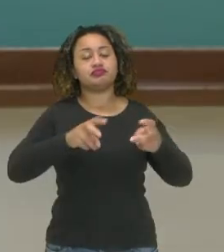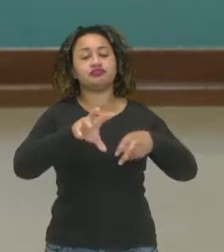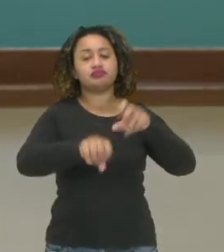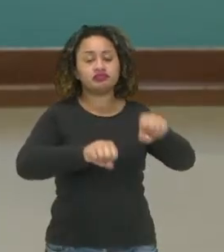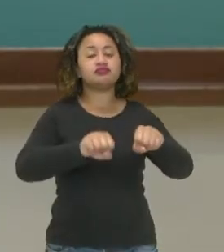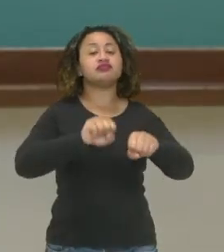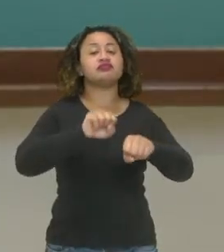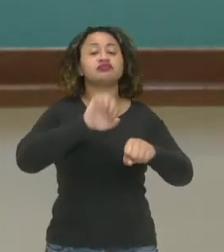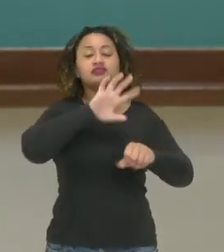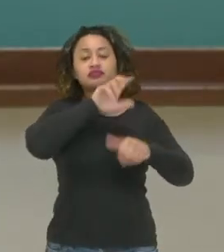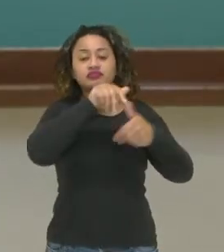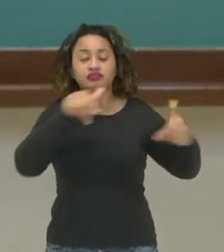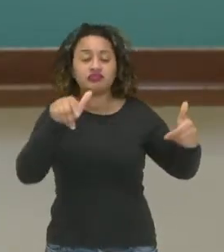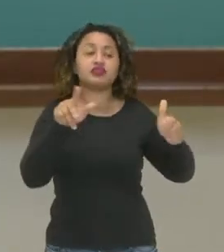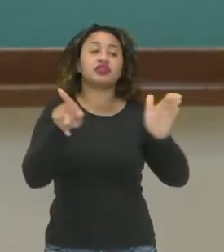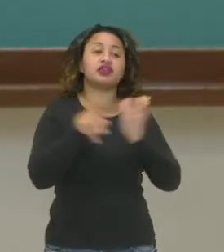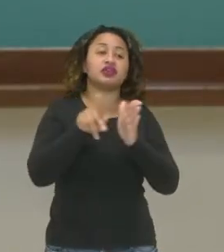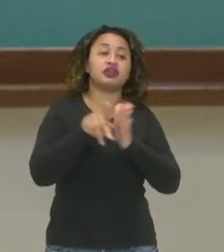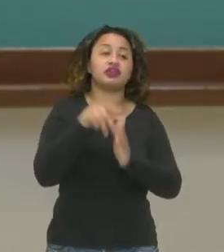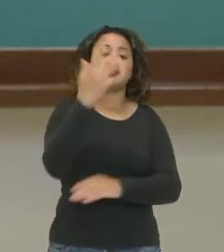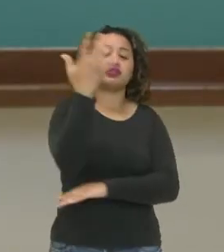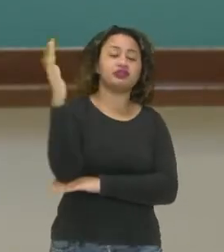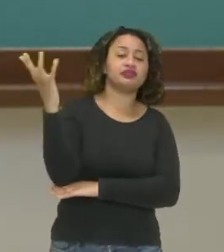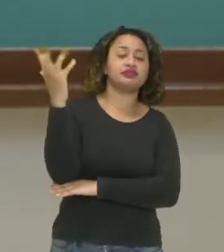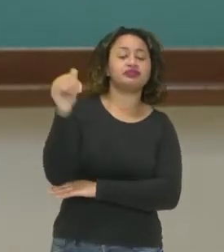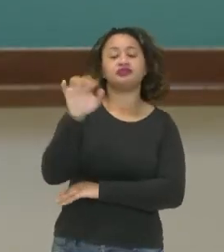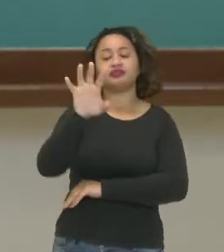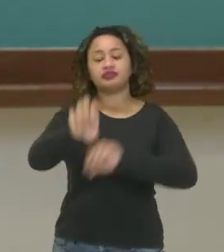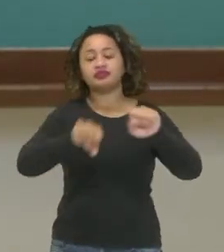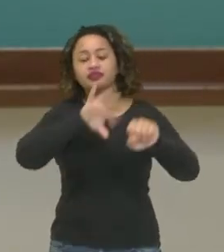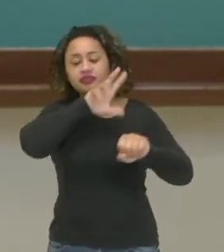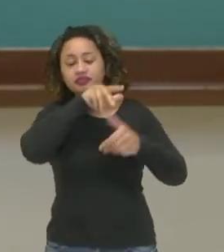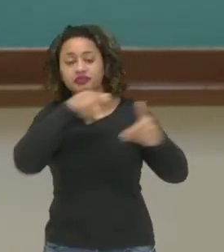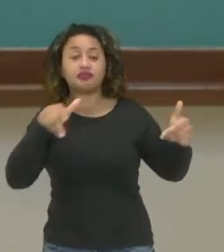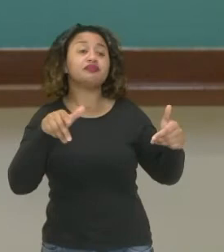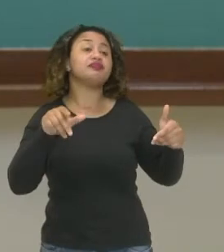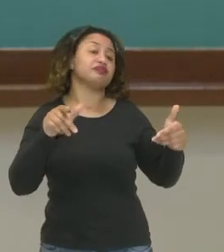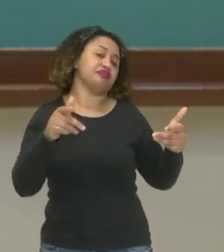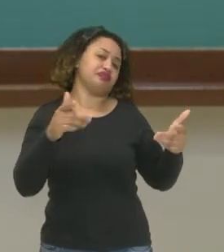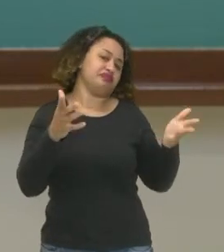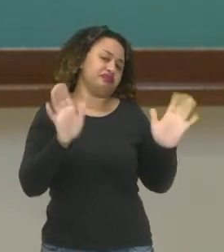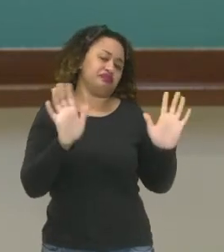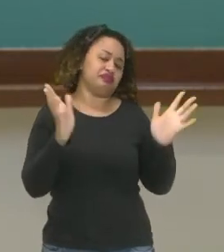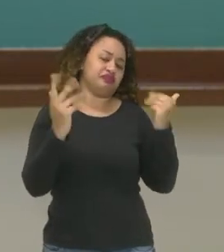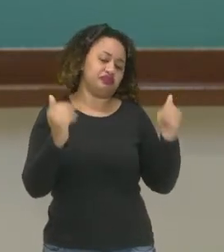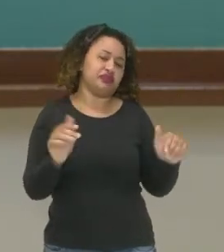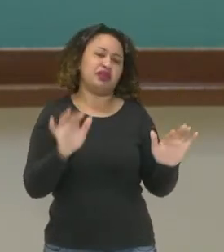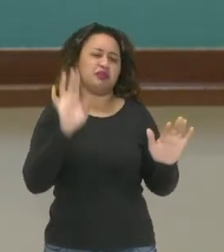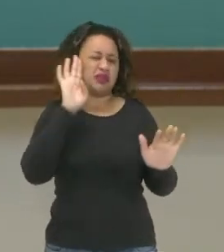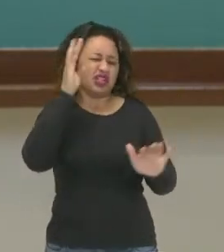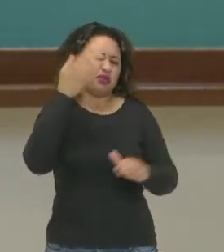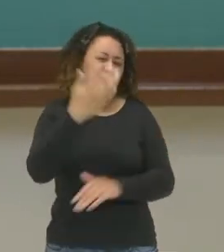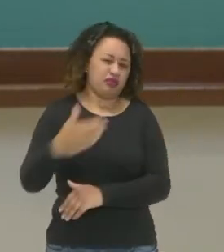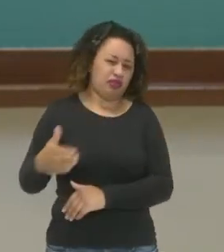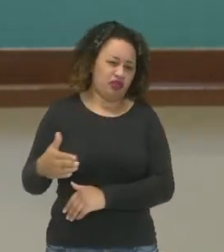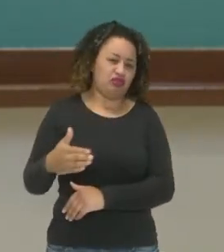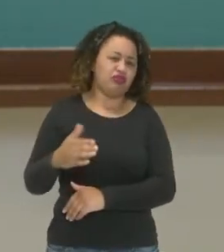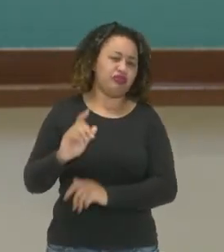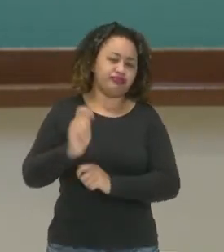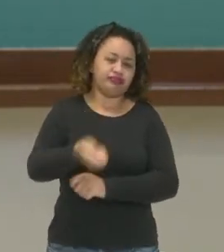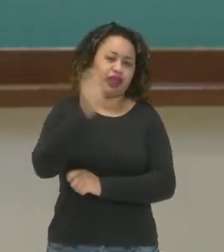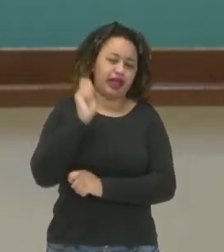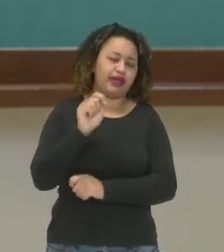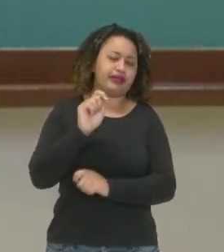estamos extraindo da natureza os animais, né? Os animais de lá. Principalmente o peixe, né? E aí estamos falando do